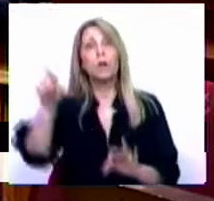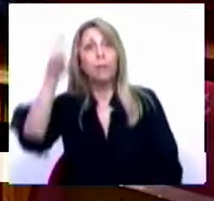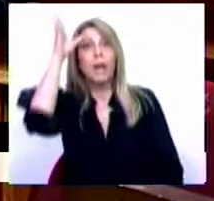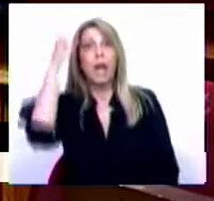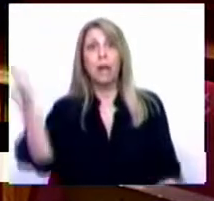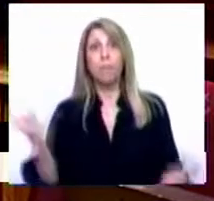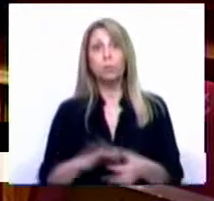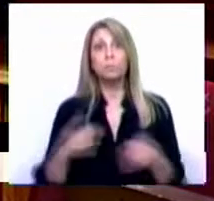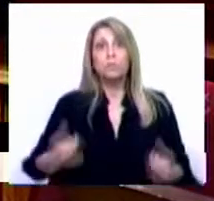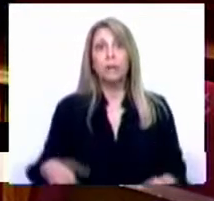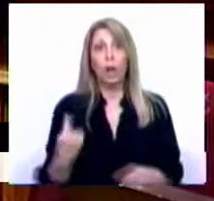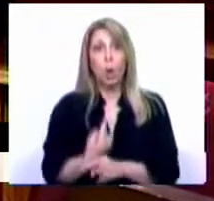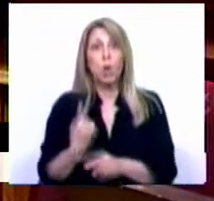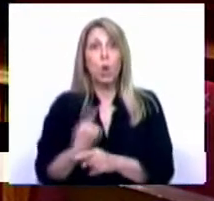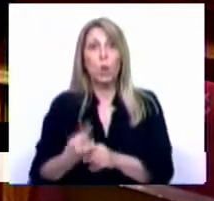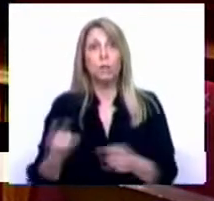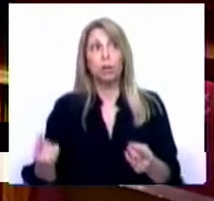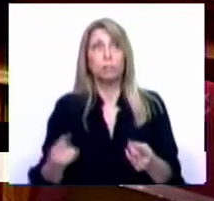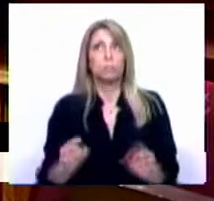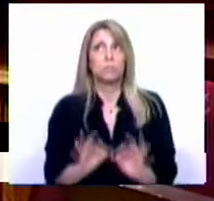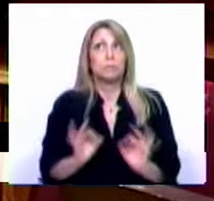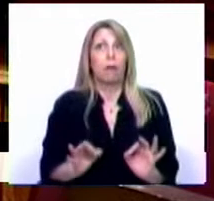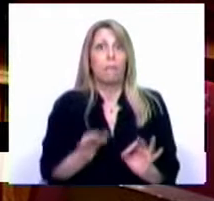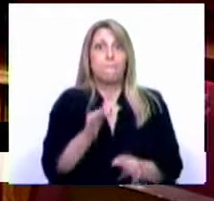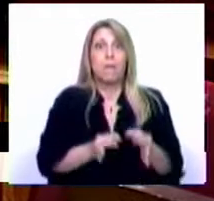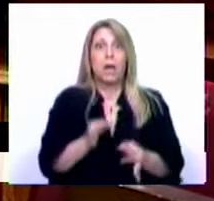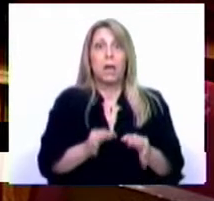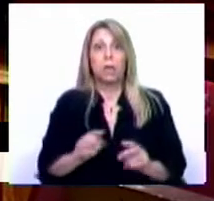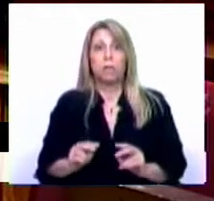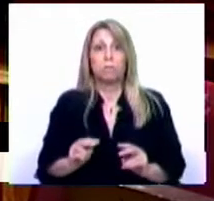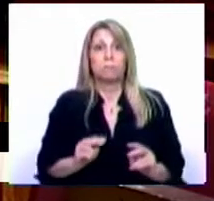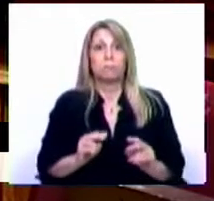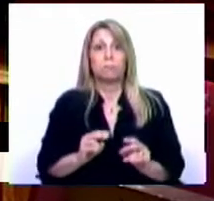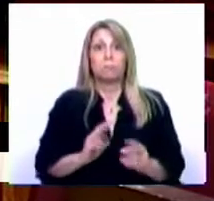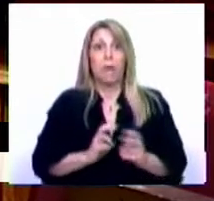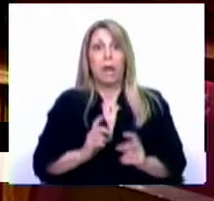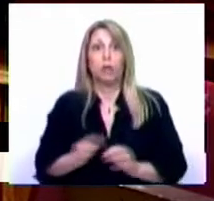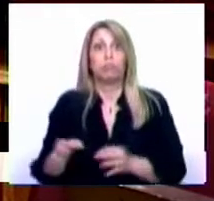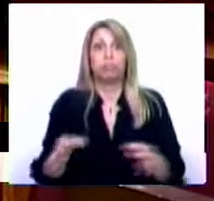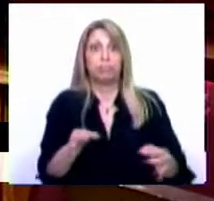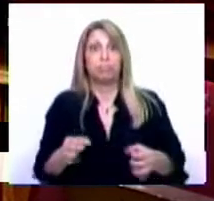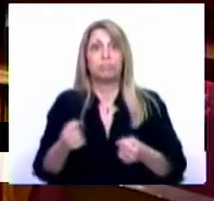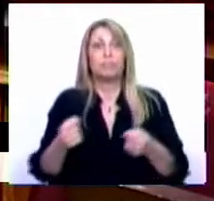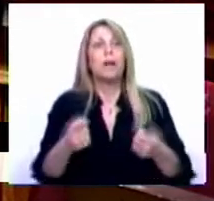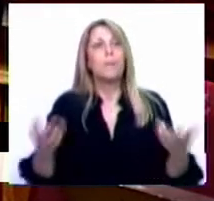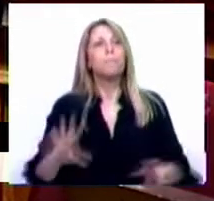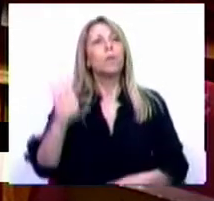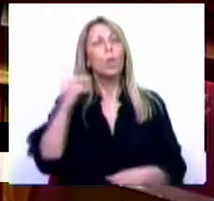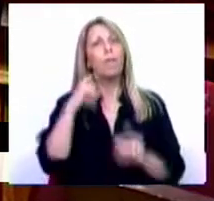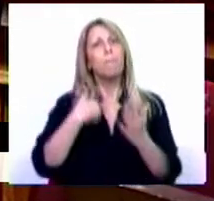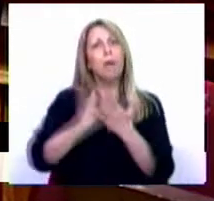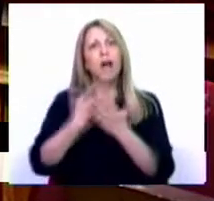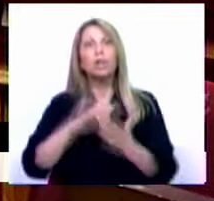e a objetos que se movem como máquinas. Quando depositamos na internet milhares de páginas com os debates parlamentares,